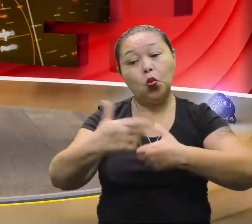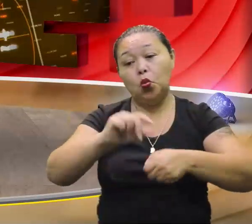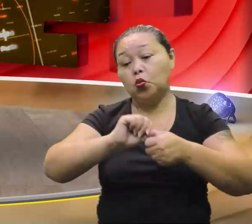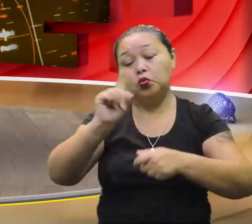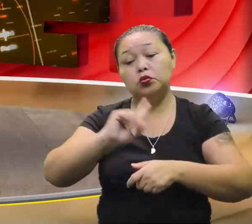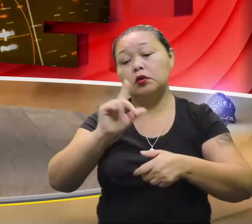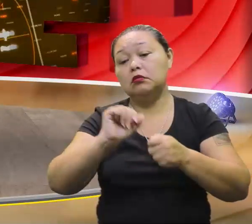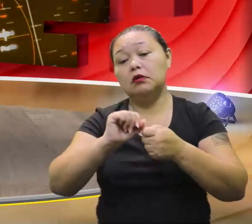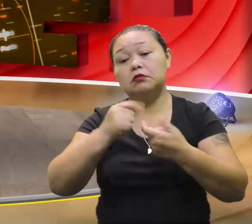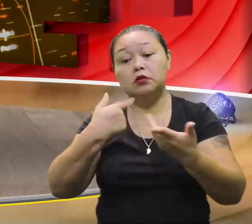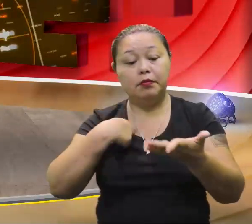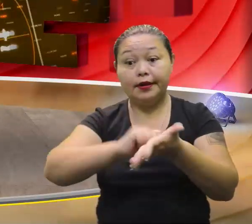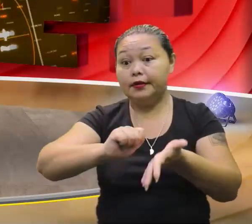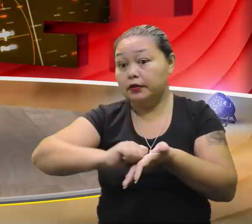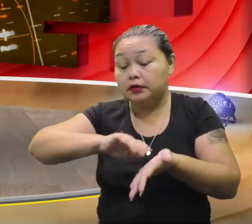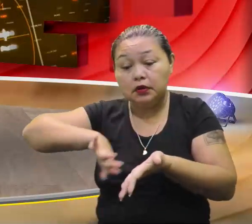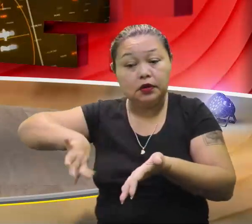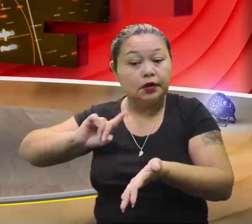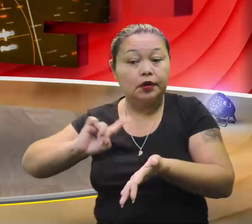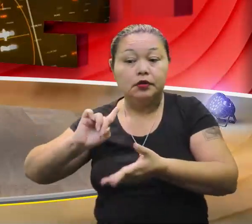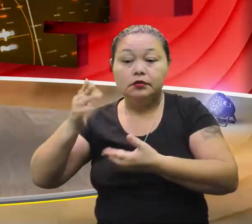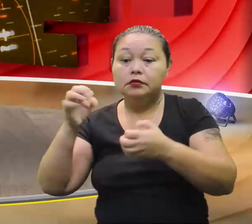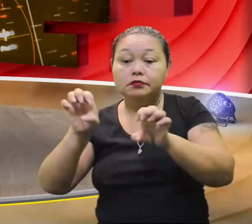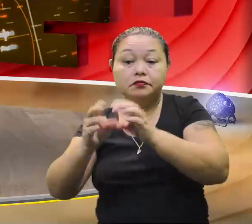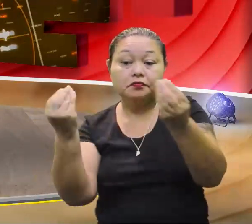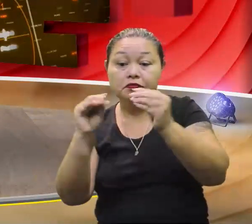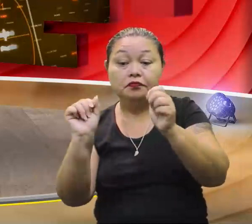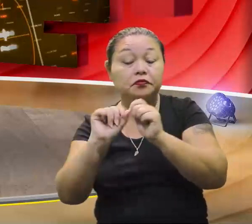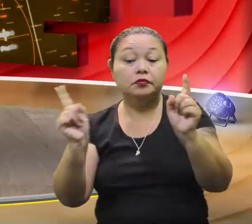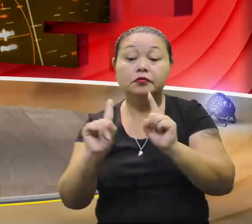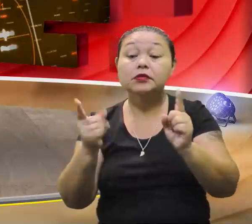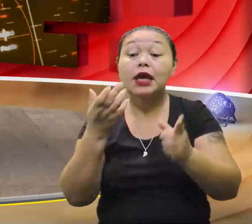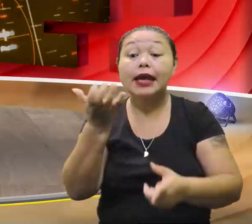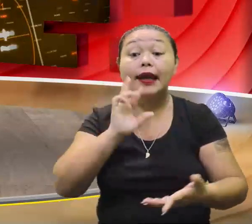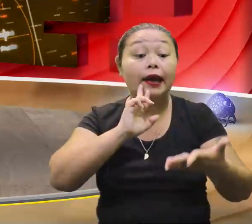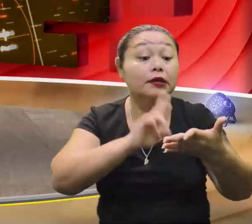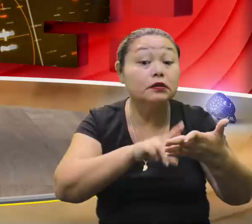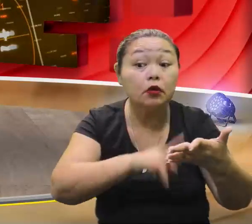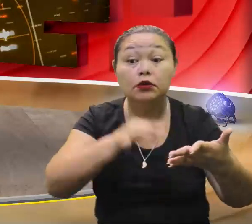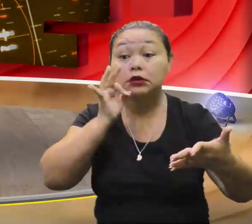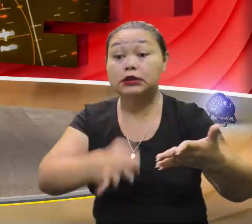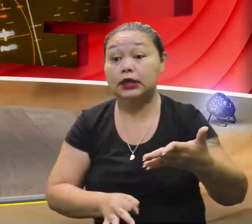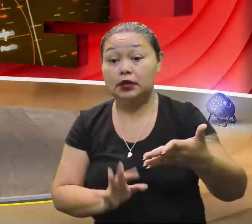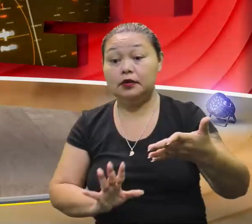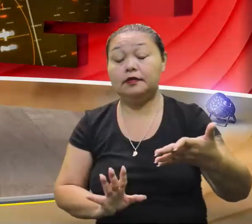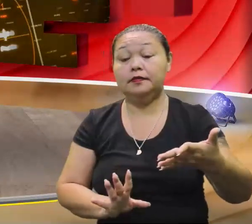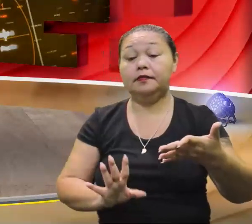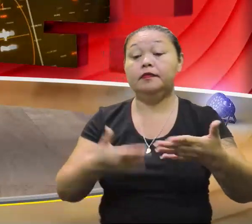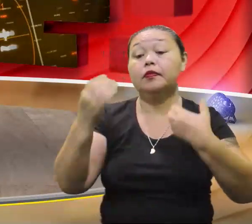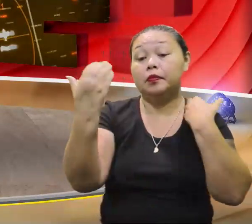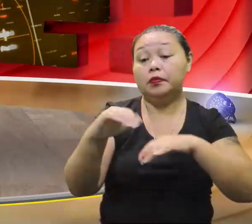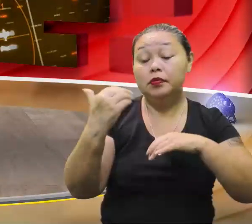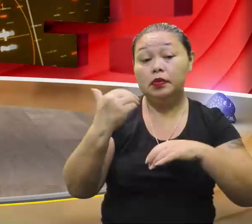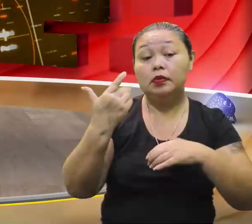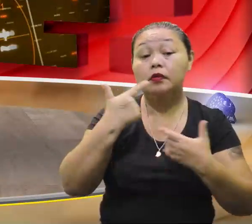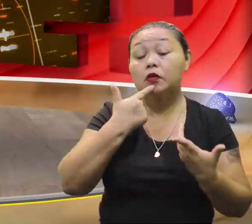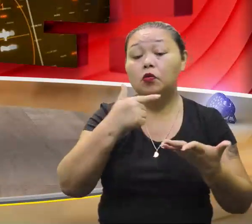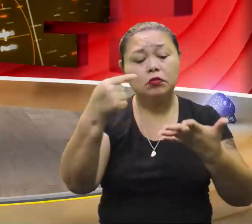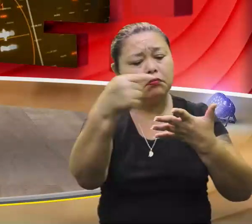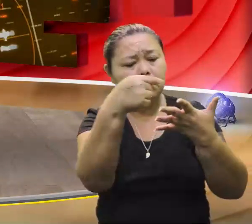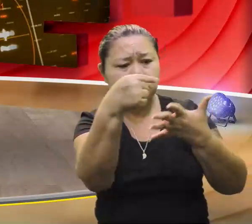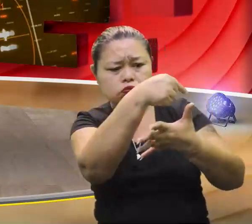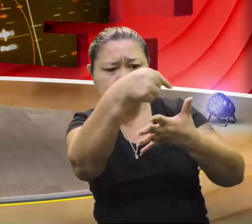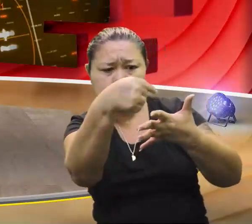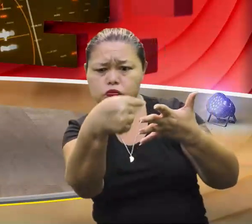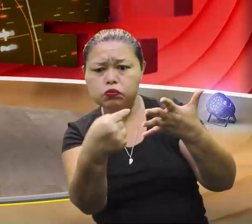cobrar conta, não vai te cobrar que você monte a equação e resolve. Não mesmo. Ele quer a resposta certa. É, o concurso, ele vai te dar o